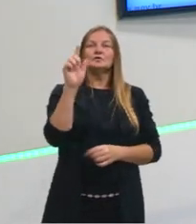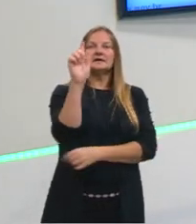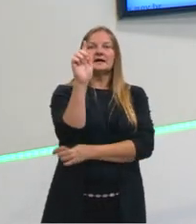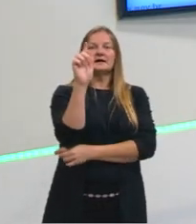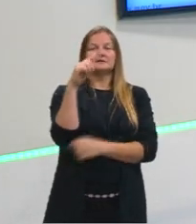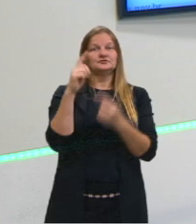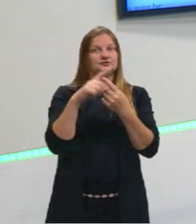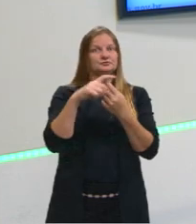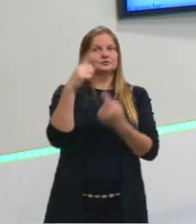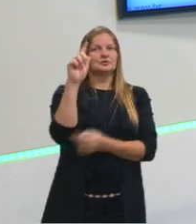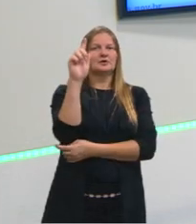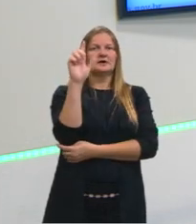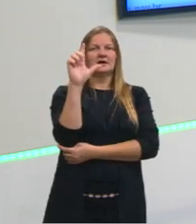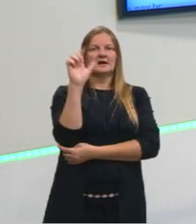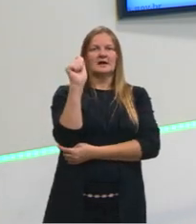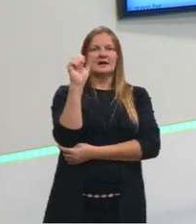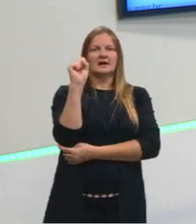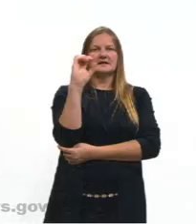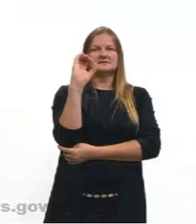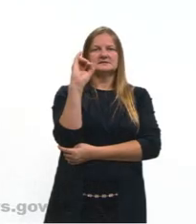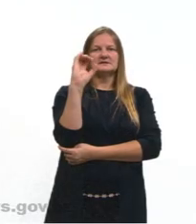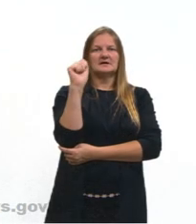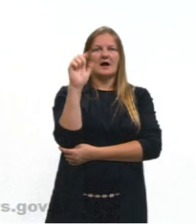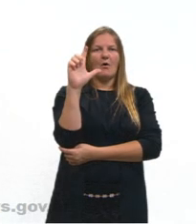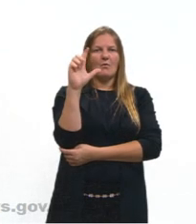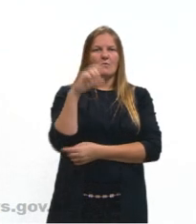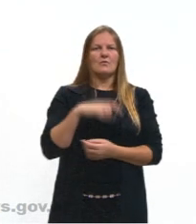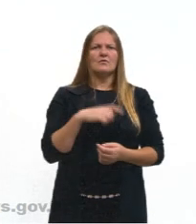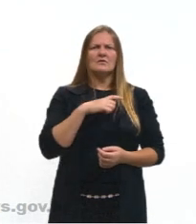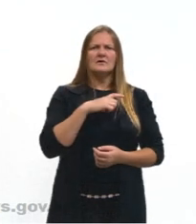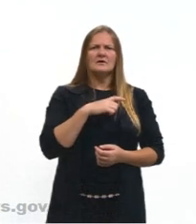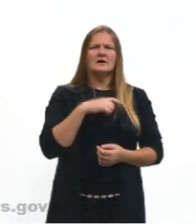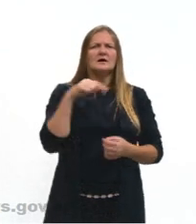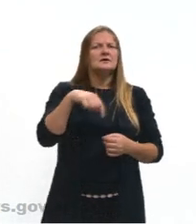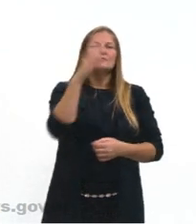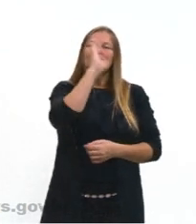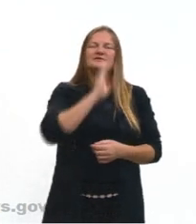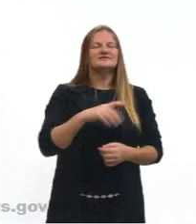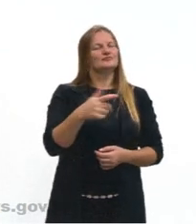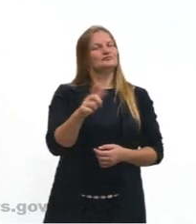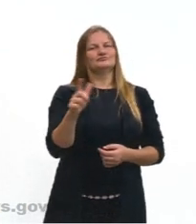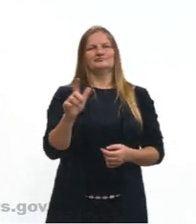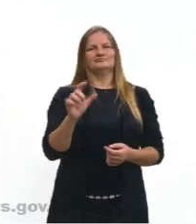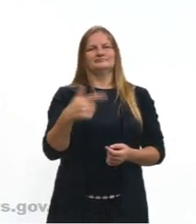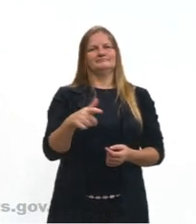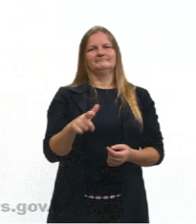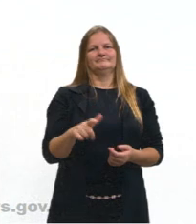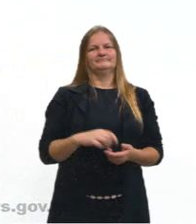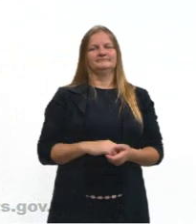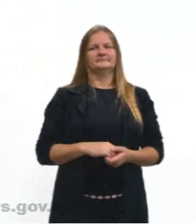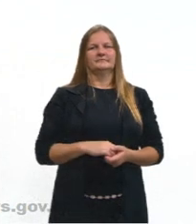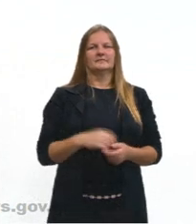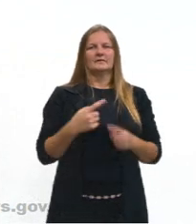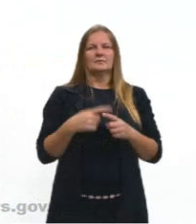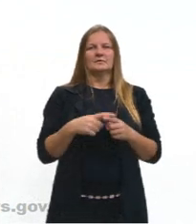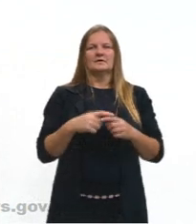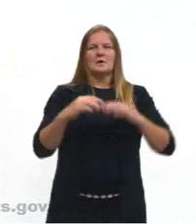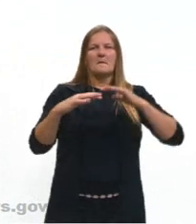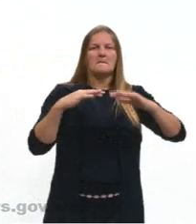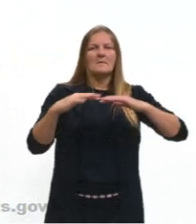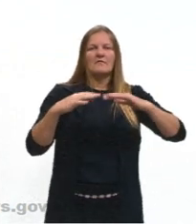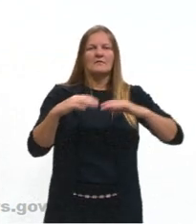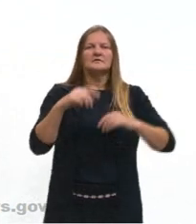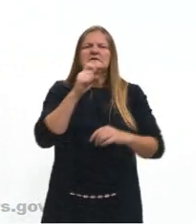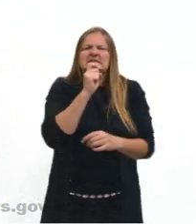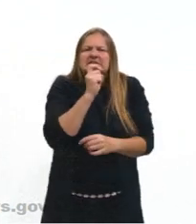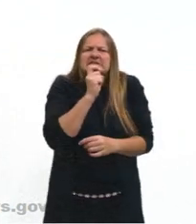uma das erosões mais, que não tem aqui no Brasil, A gente não tem movimento aí do